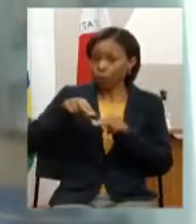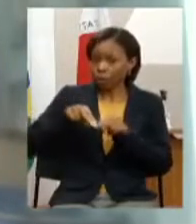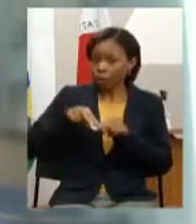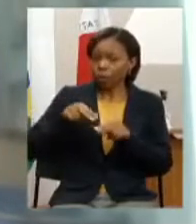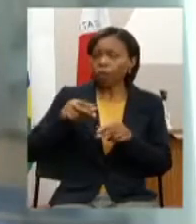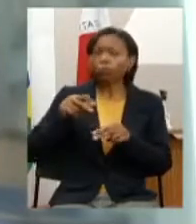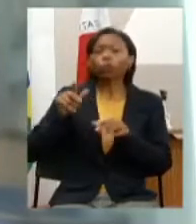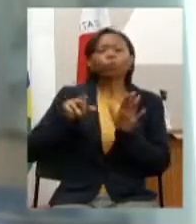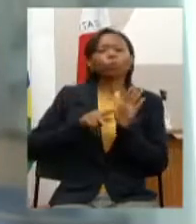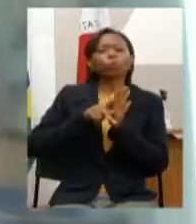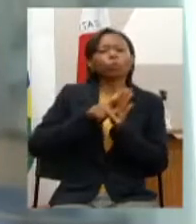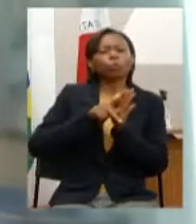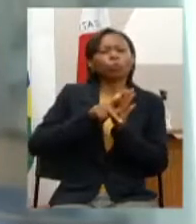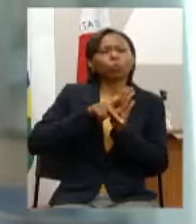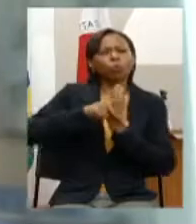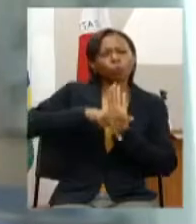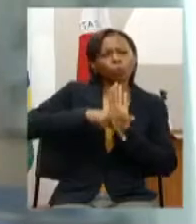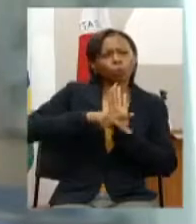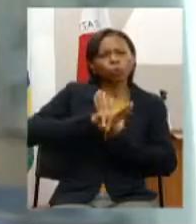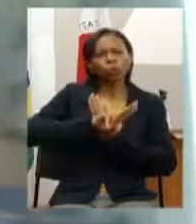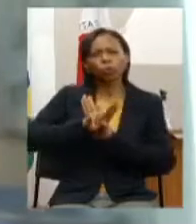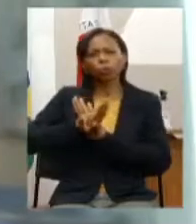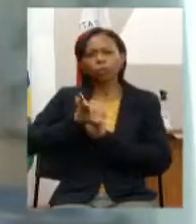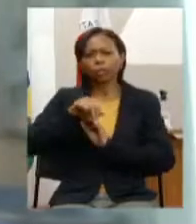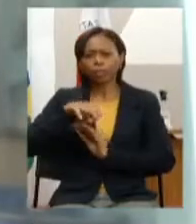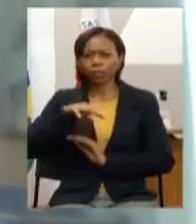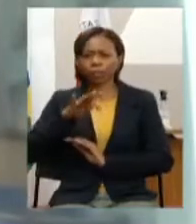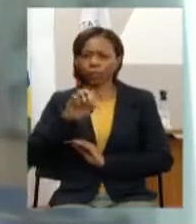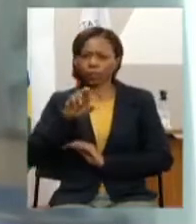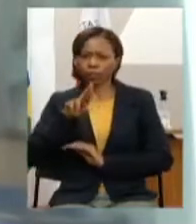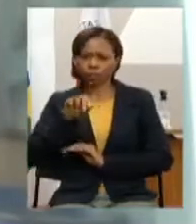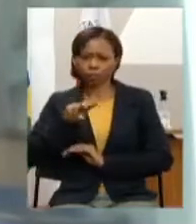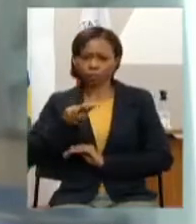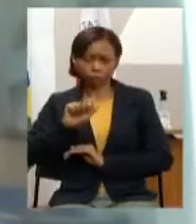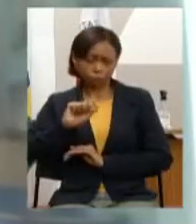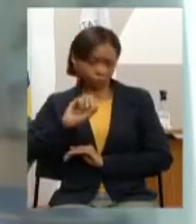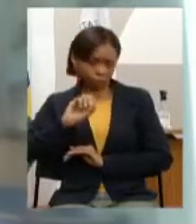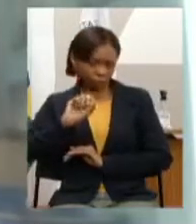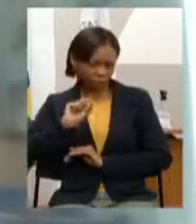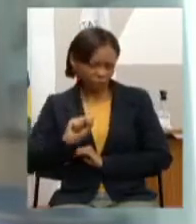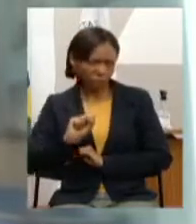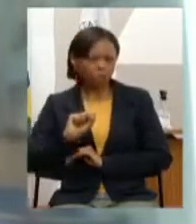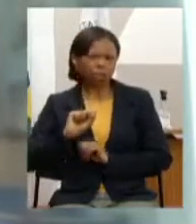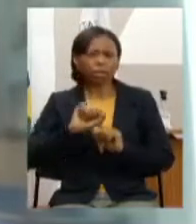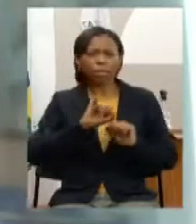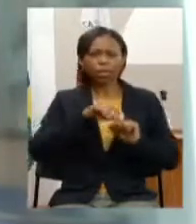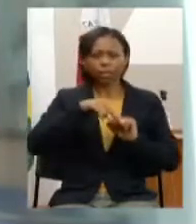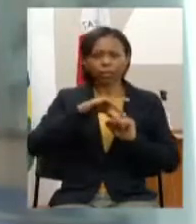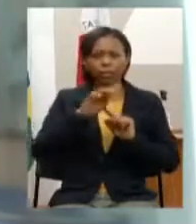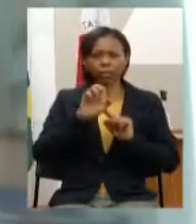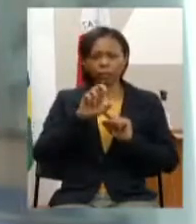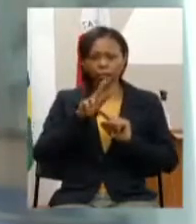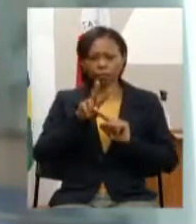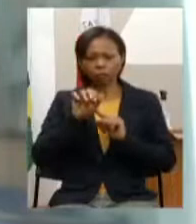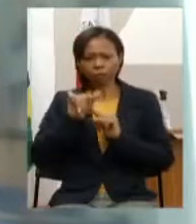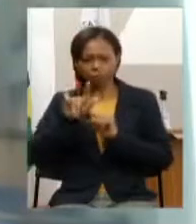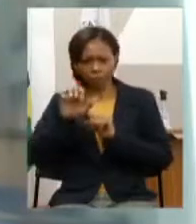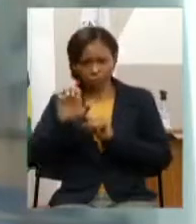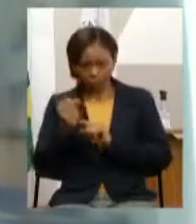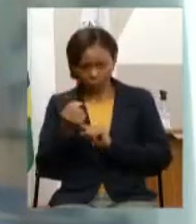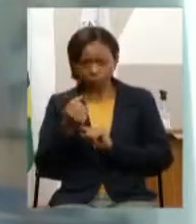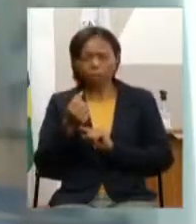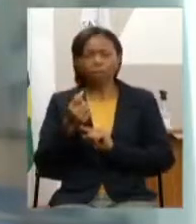projeto chamado Intervales esse projeto Intervales ele inclusive já obteve junto à ANAC